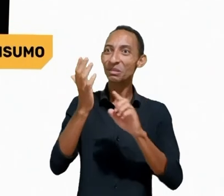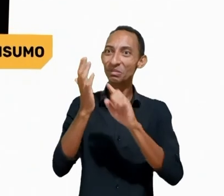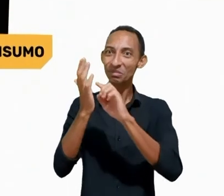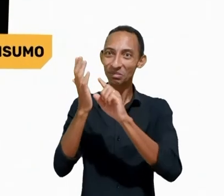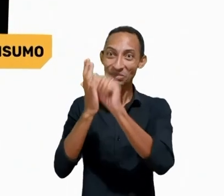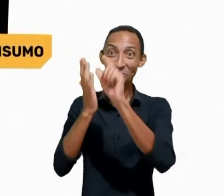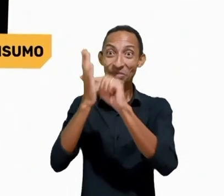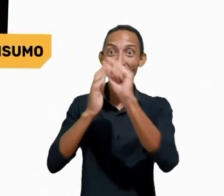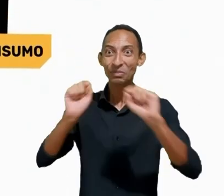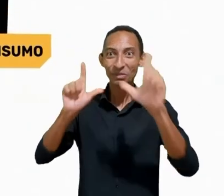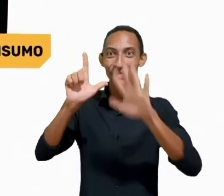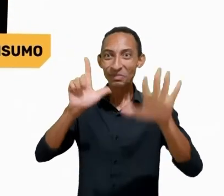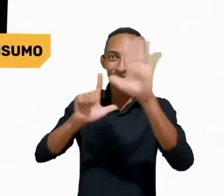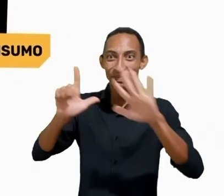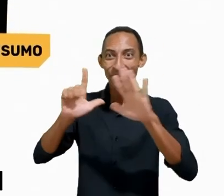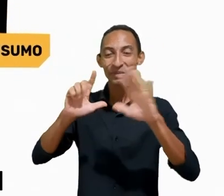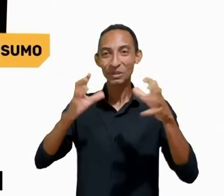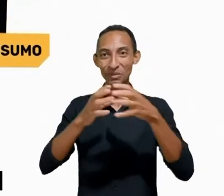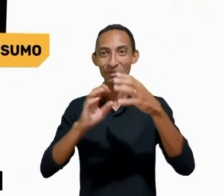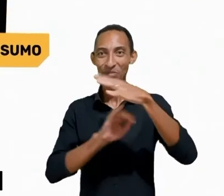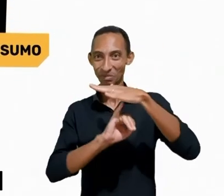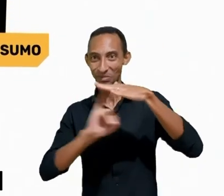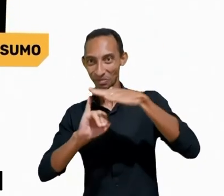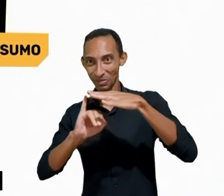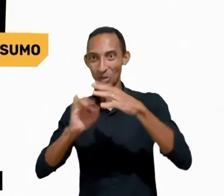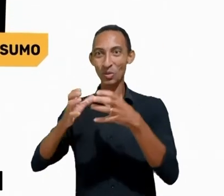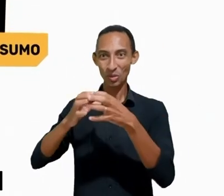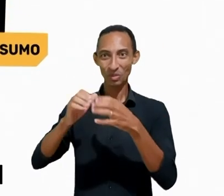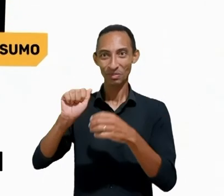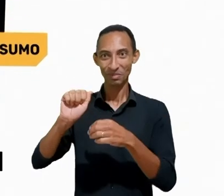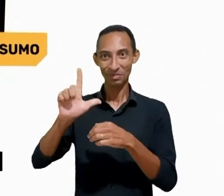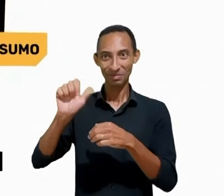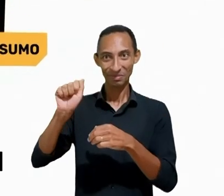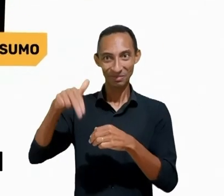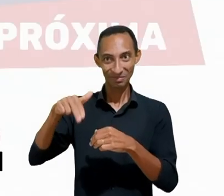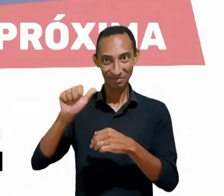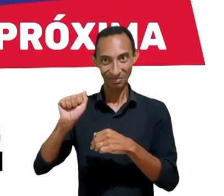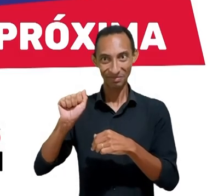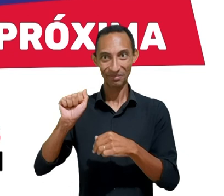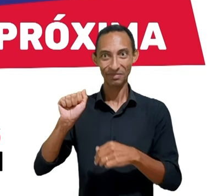criança e consumo iniciativa Alana realização criança e consumo